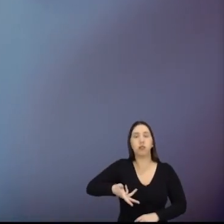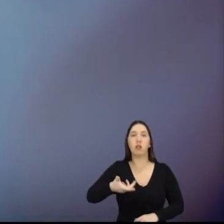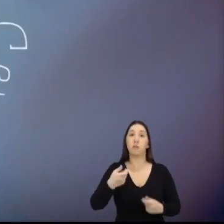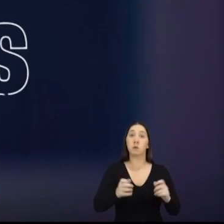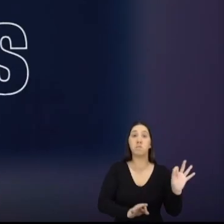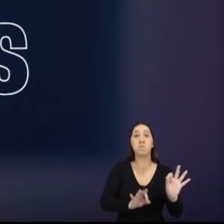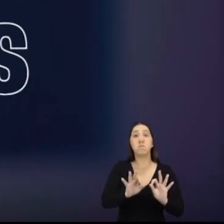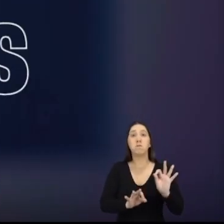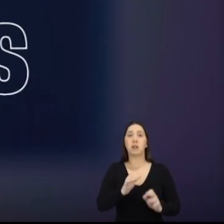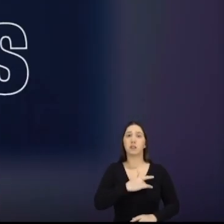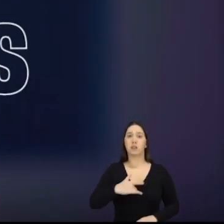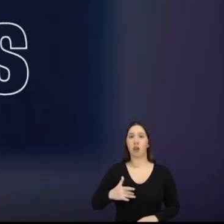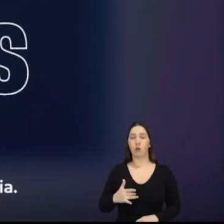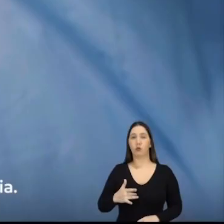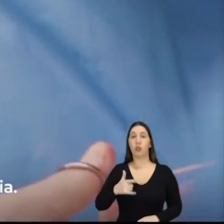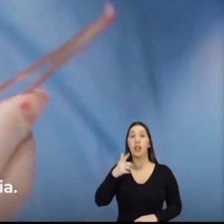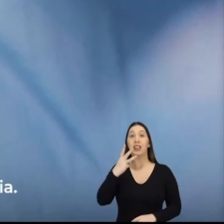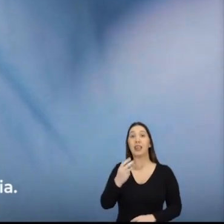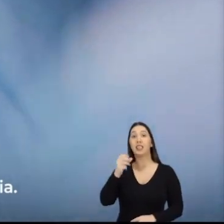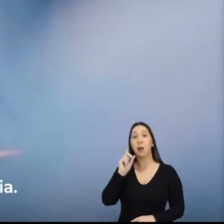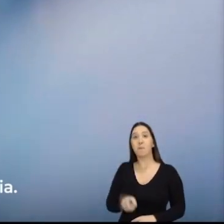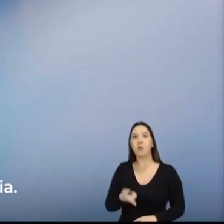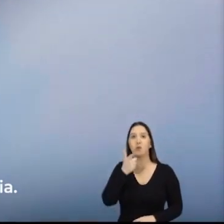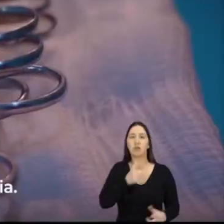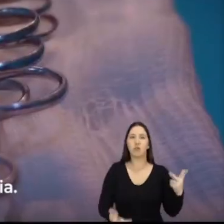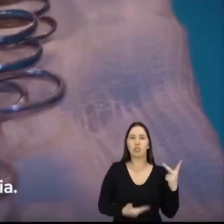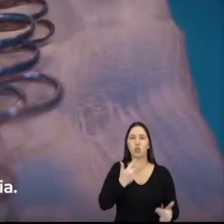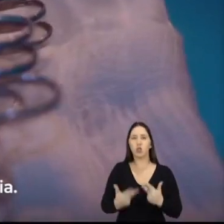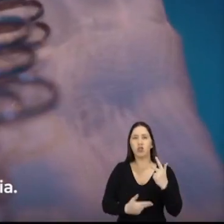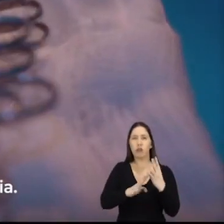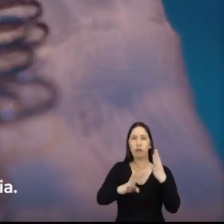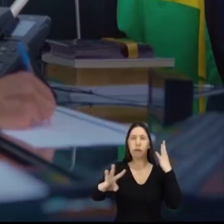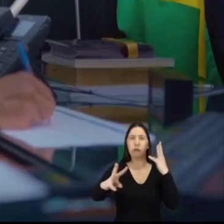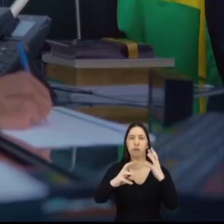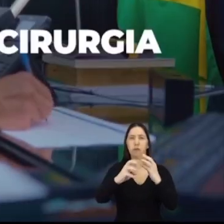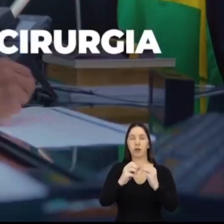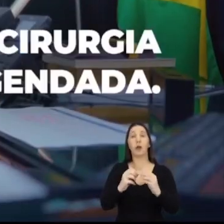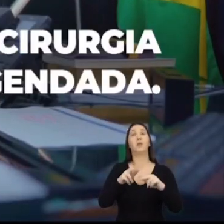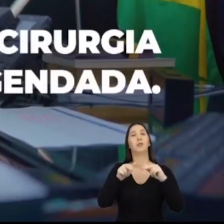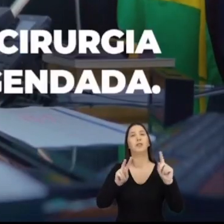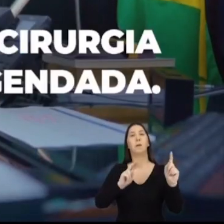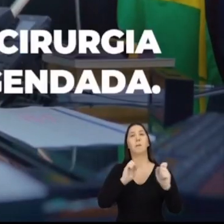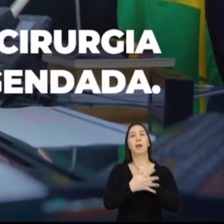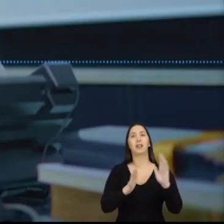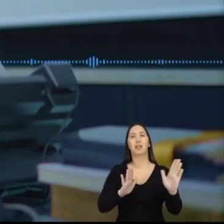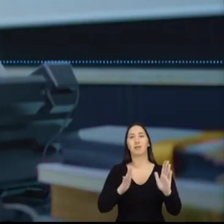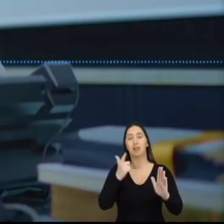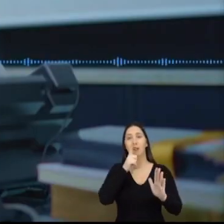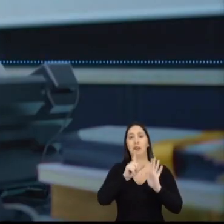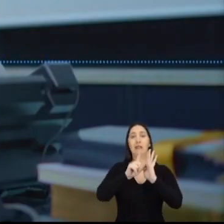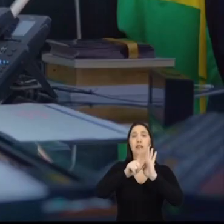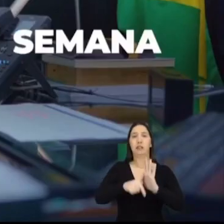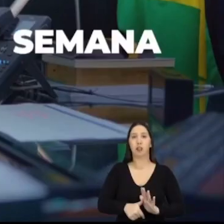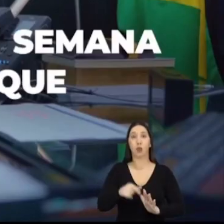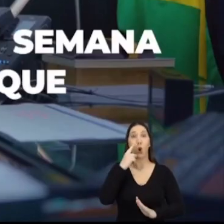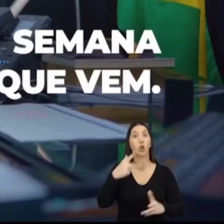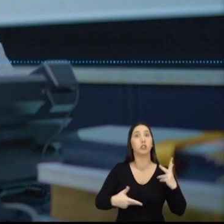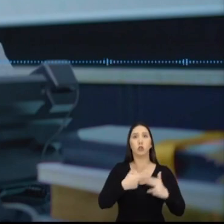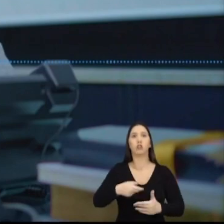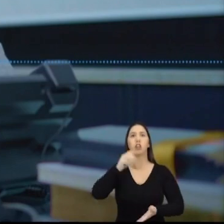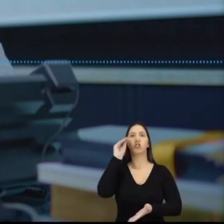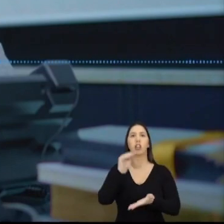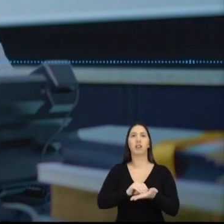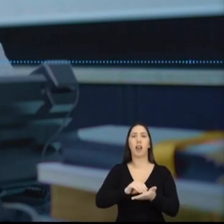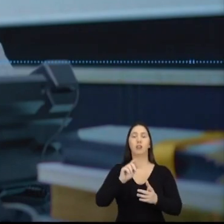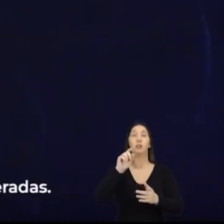o mutirão com 530 mil cirurgias pra tirar o atraso provocado pela pandemia. A sua cirurgia tá agendada. Muito obrigada. Semana que